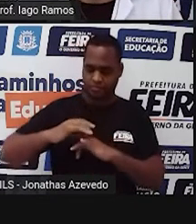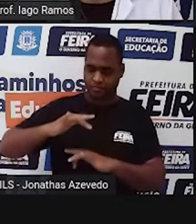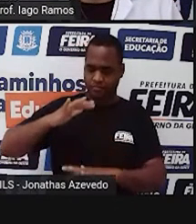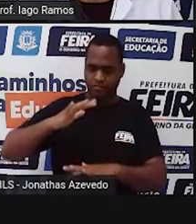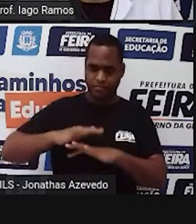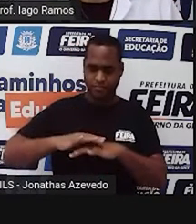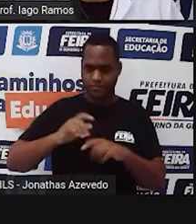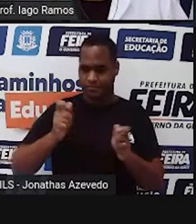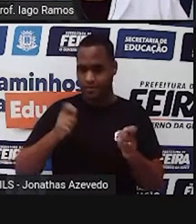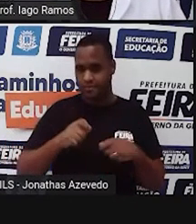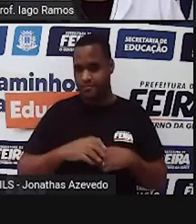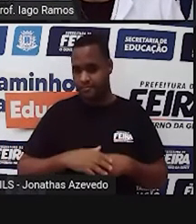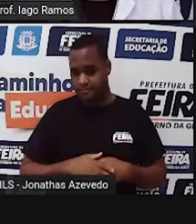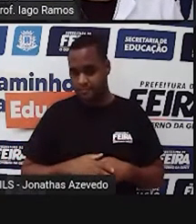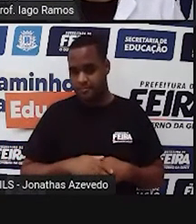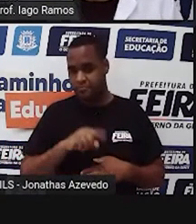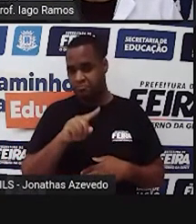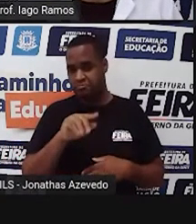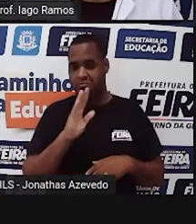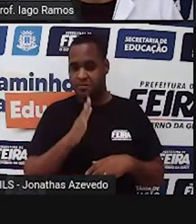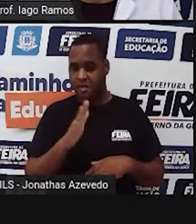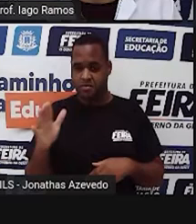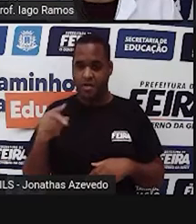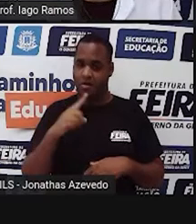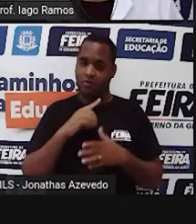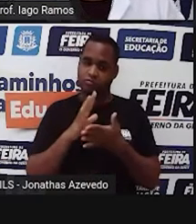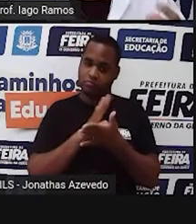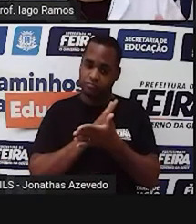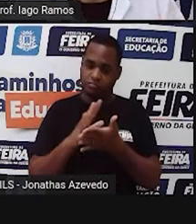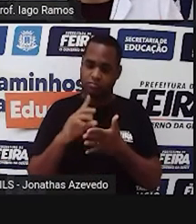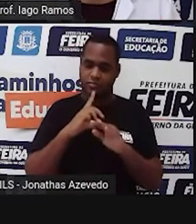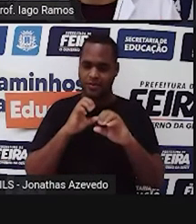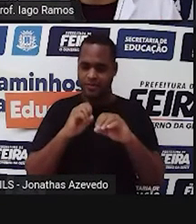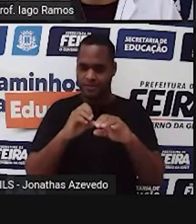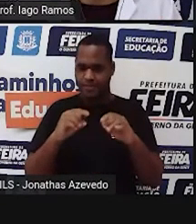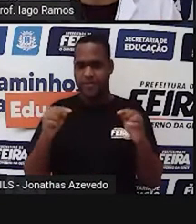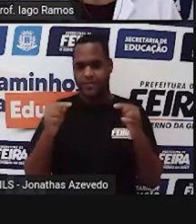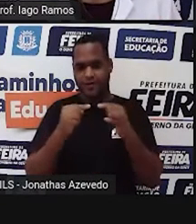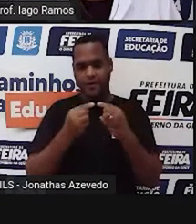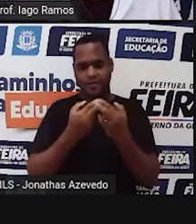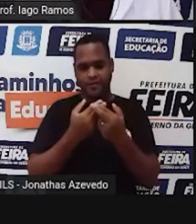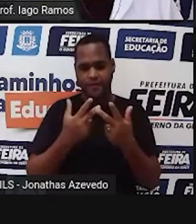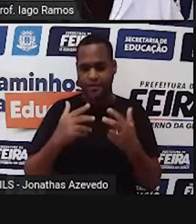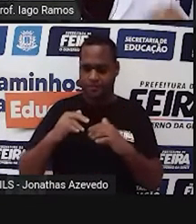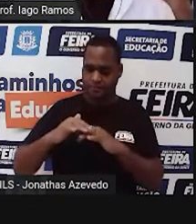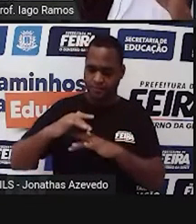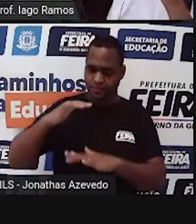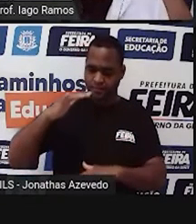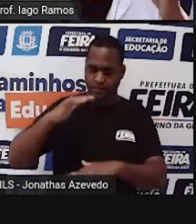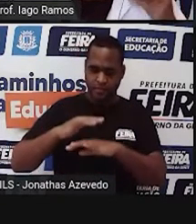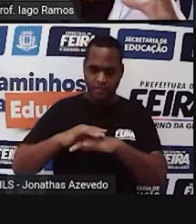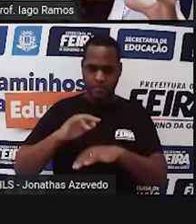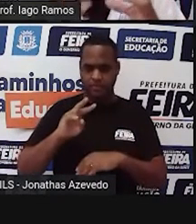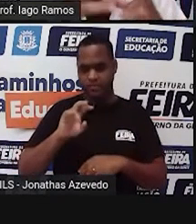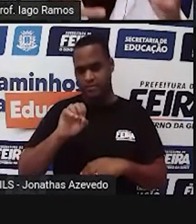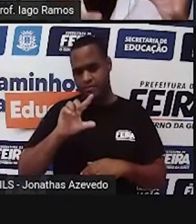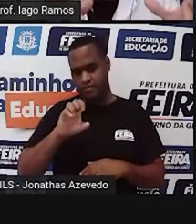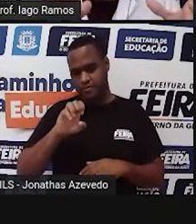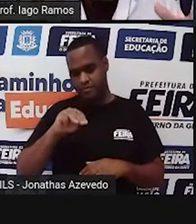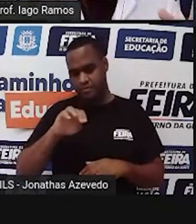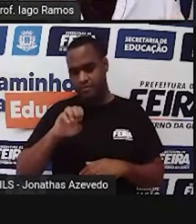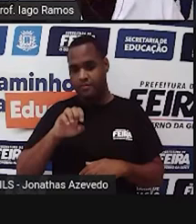gente estudou, né? A gente, em algumas aulas, viu sobre medidas, viu essa medida volume, o quanto